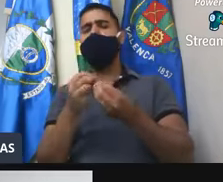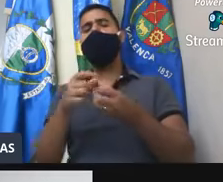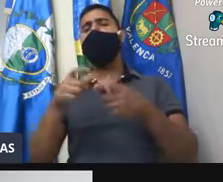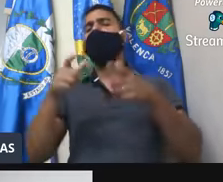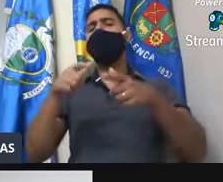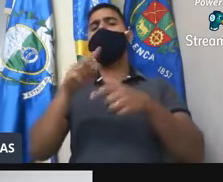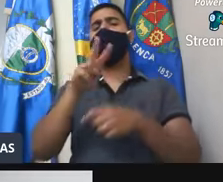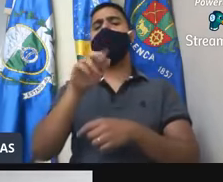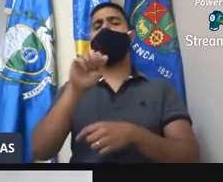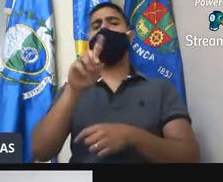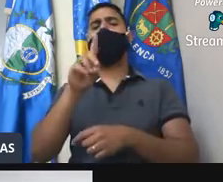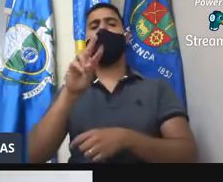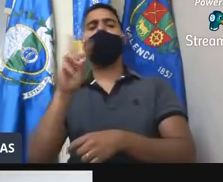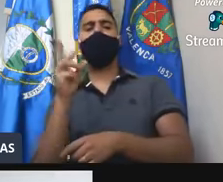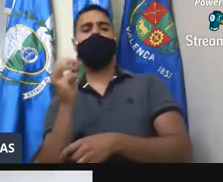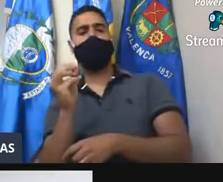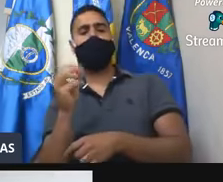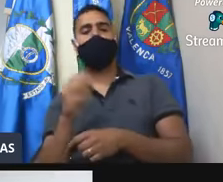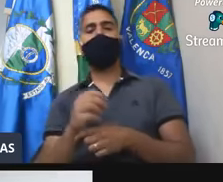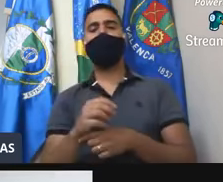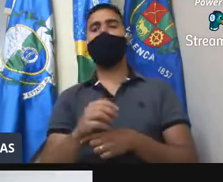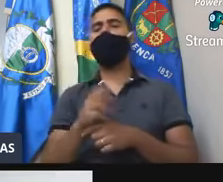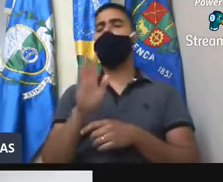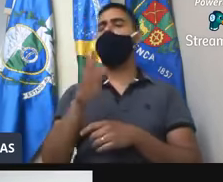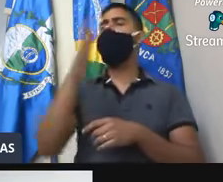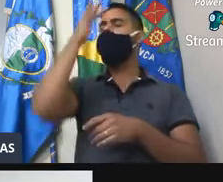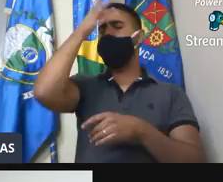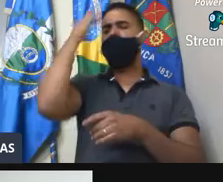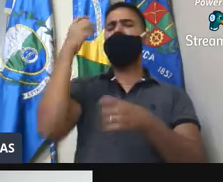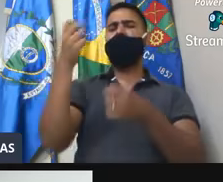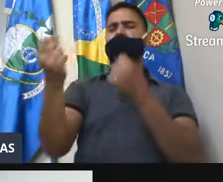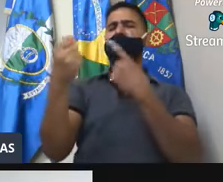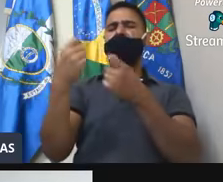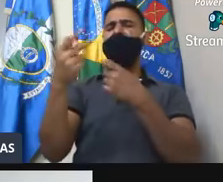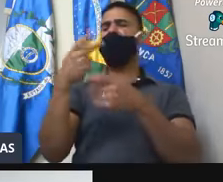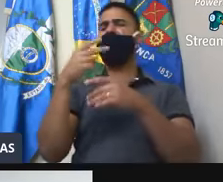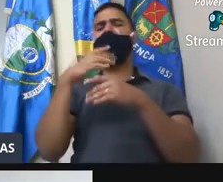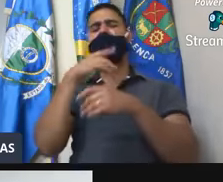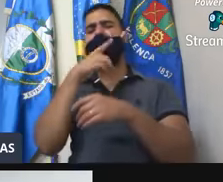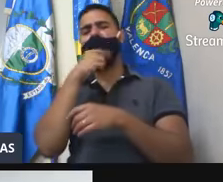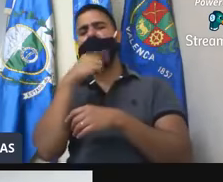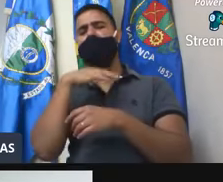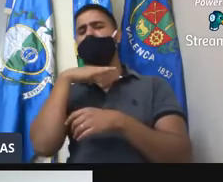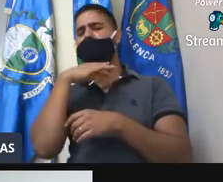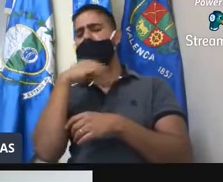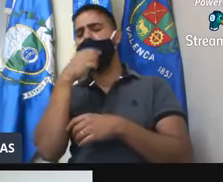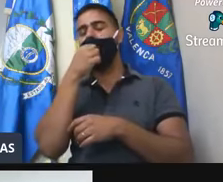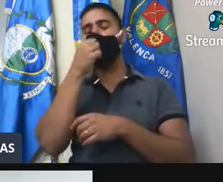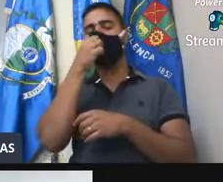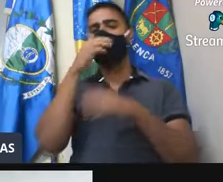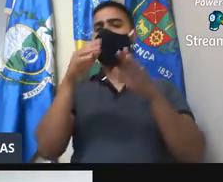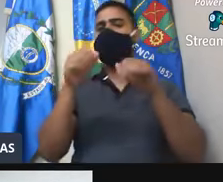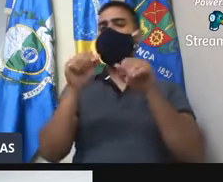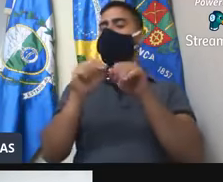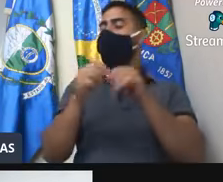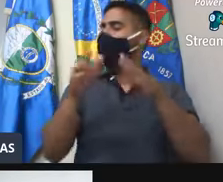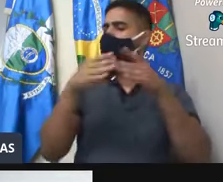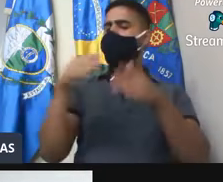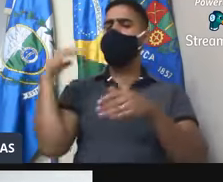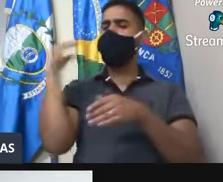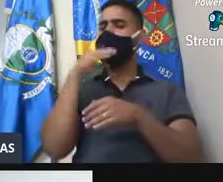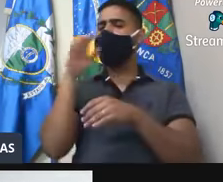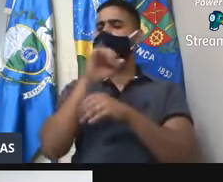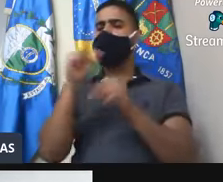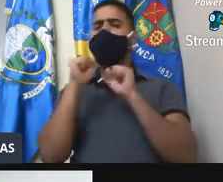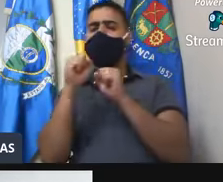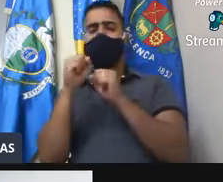Fonseca, no bairro Cambota. Considerando as inúmeras reclamações dos munícipes deste bairro em relação ao fornecimento, solicita máxima brevidade, a